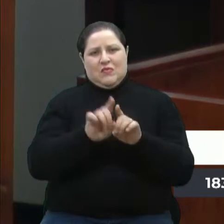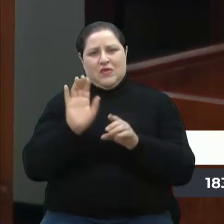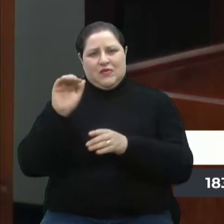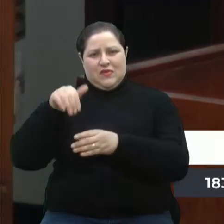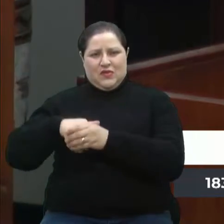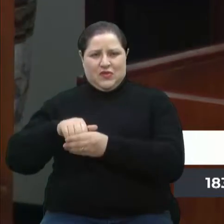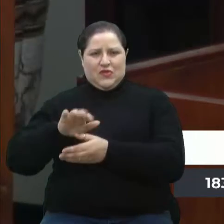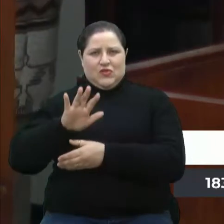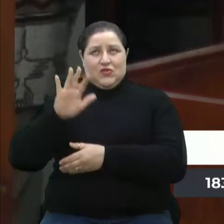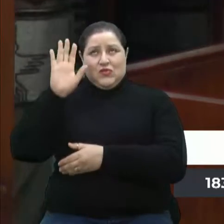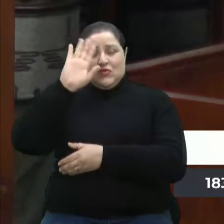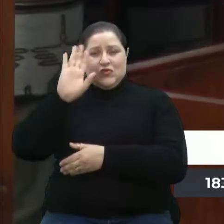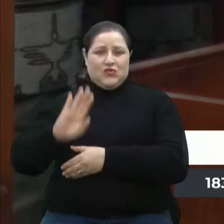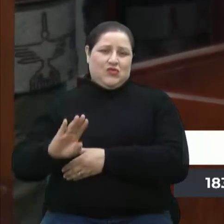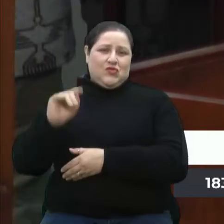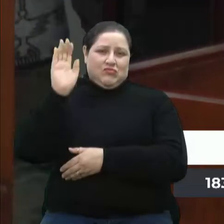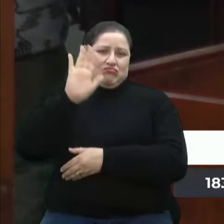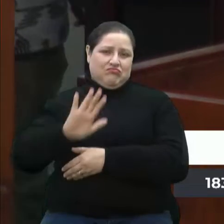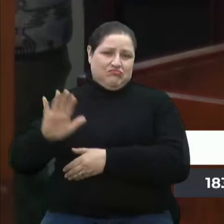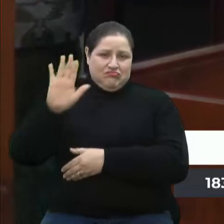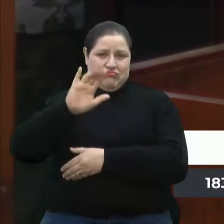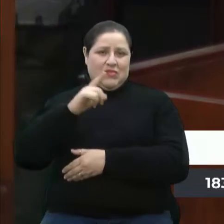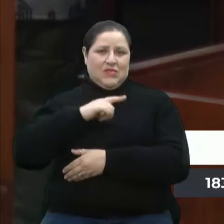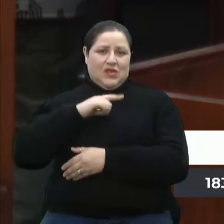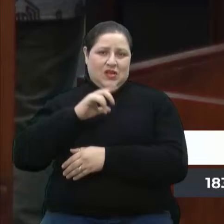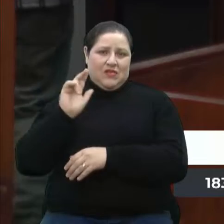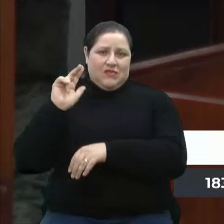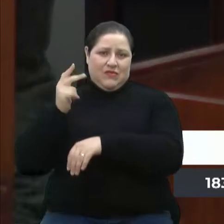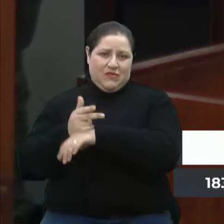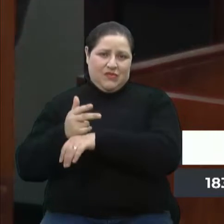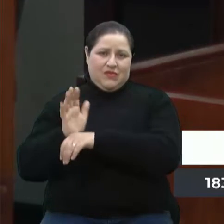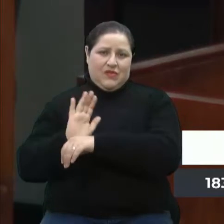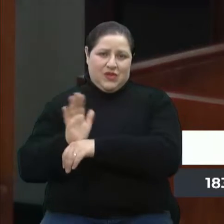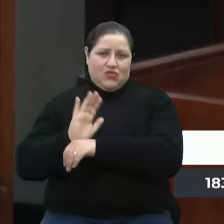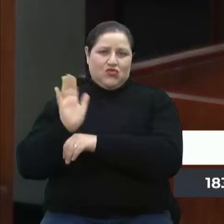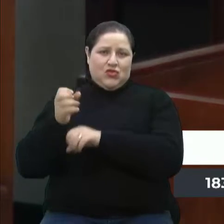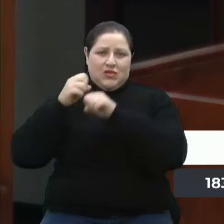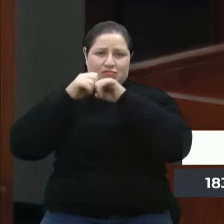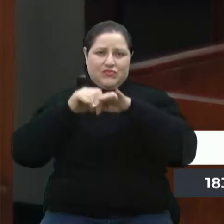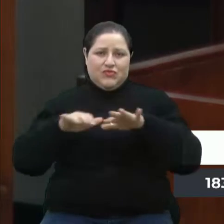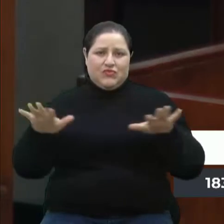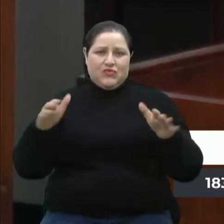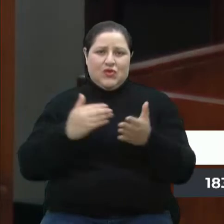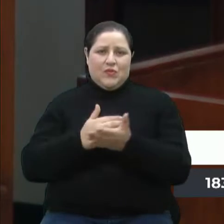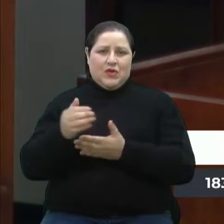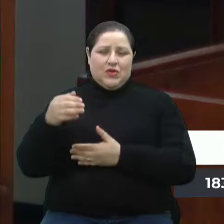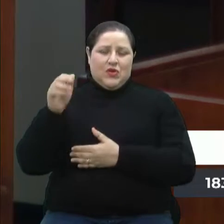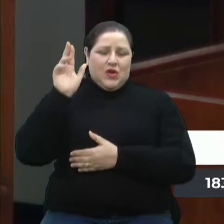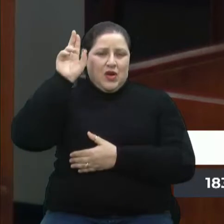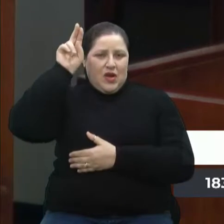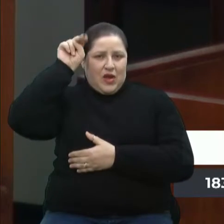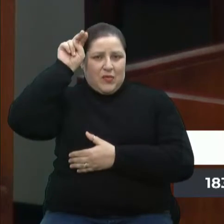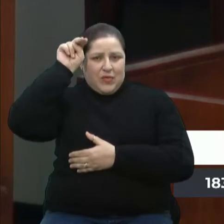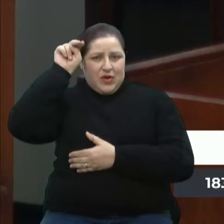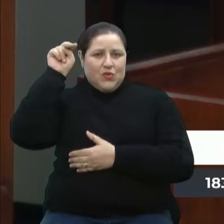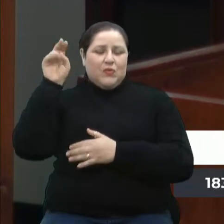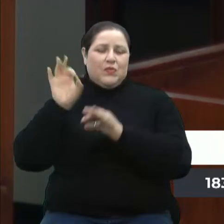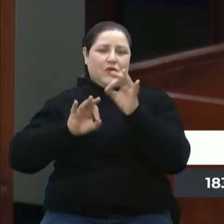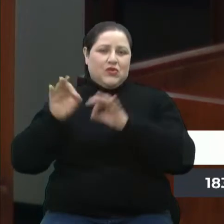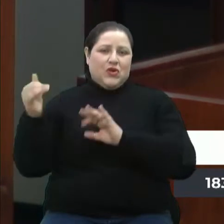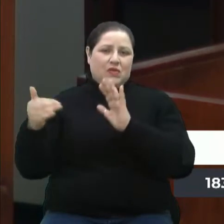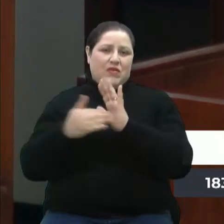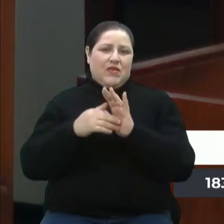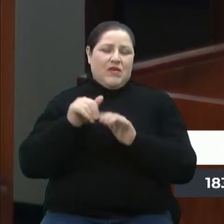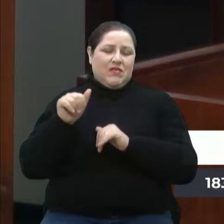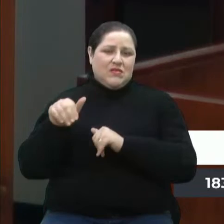serão exibidos, que já começaram a ser divulgados, então, em abril, com esse projeto, que segue até setembro, e